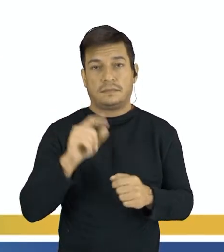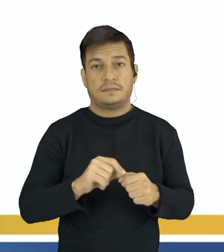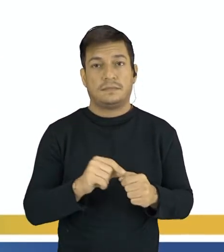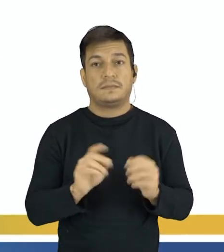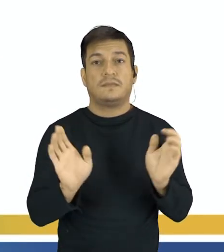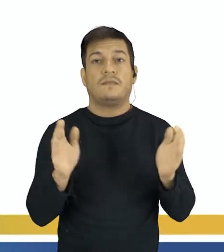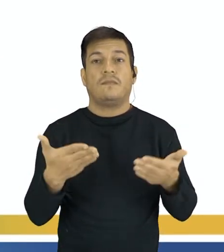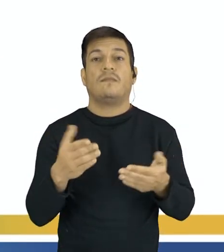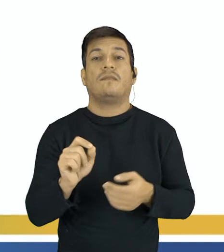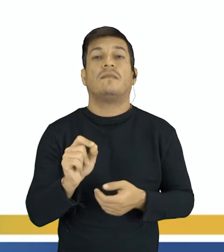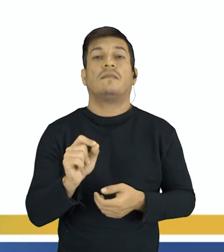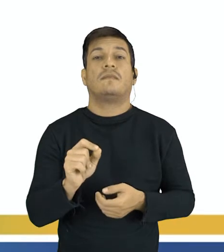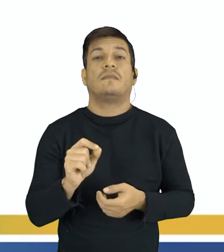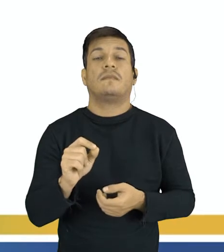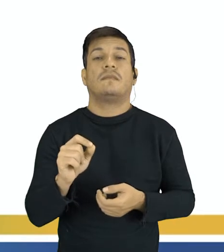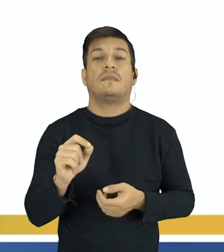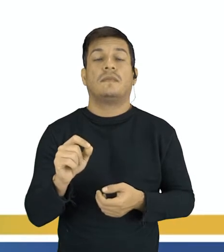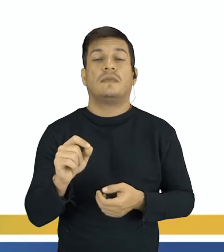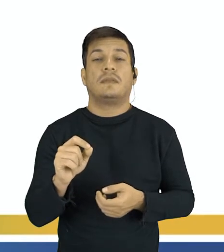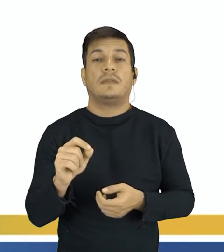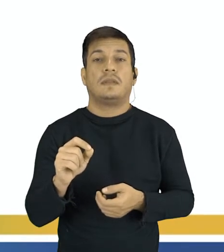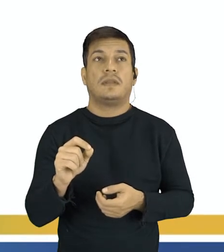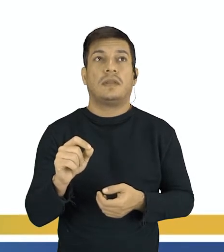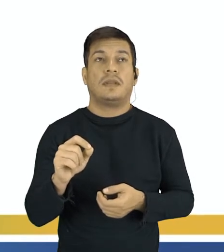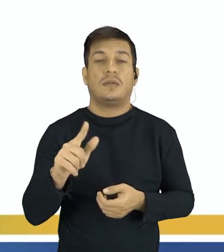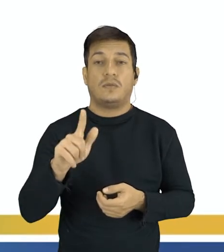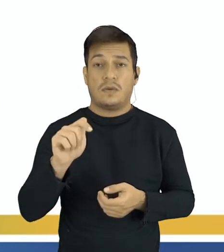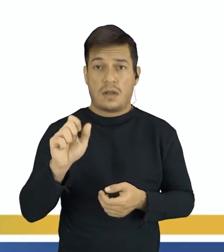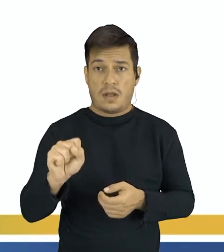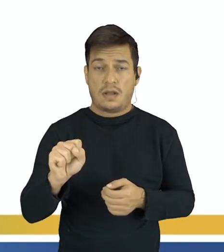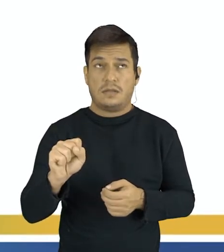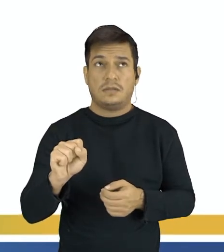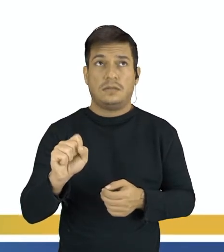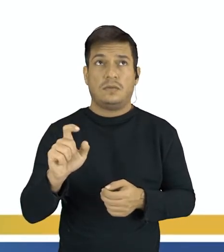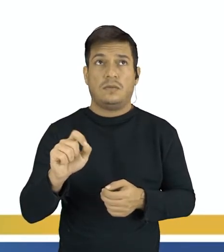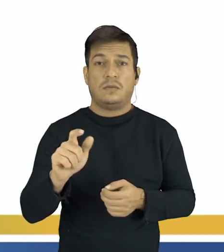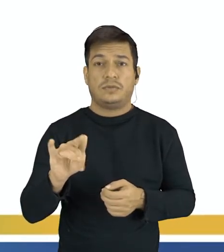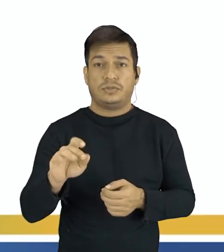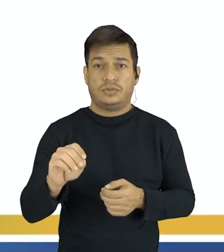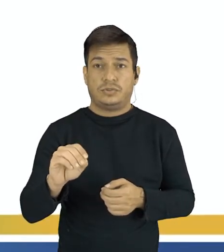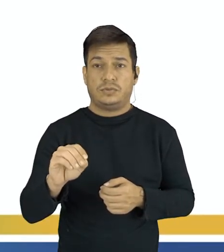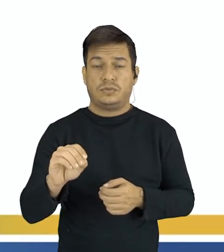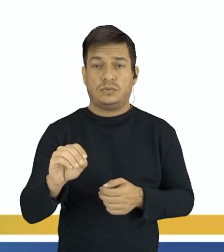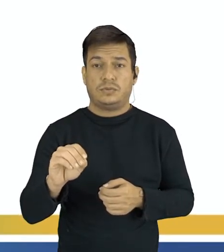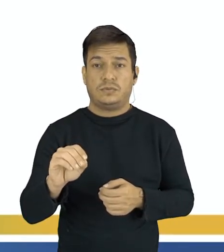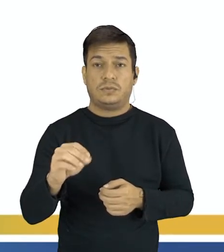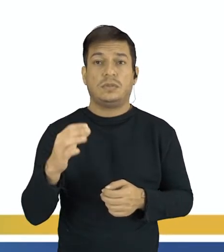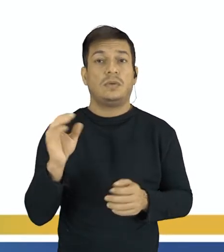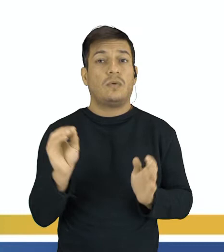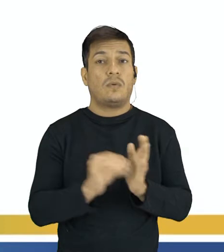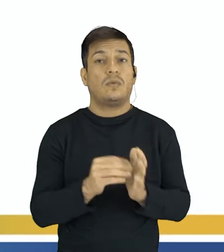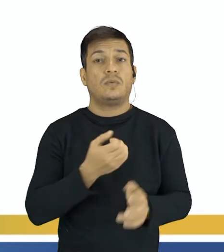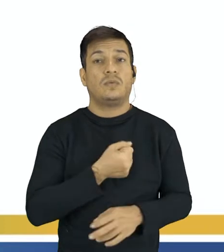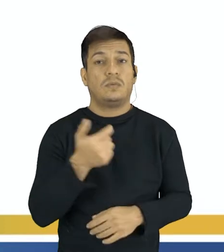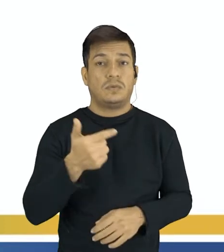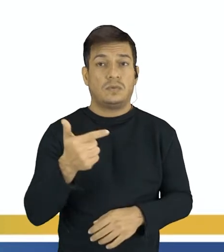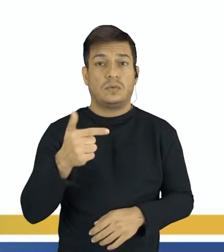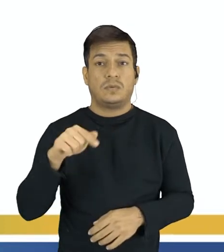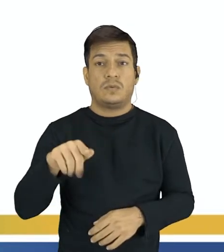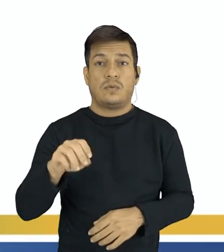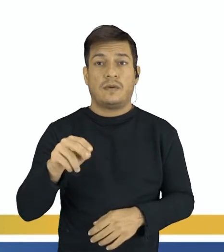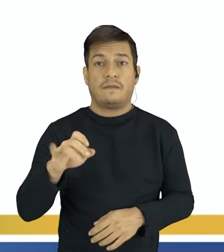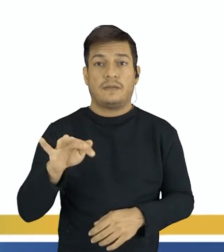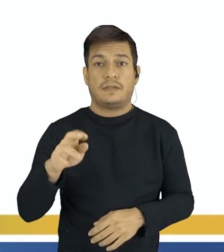focar nessa molécula de gás oxigênio e nós vamos colocar um número 2 no coeficiente.